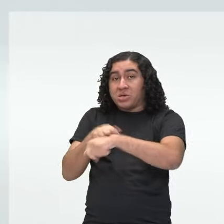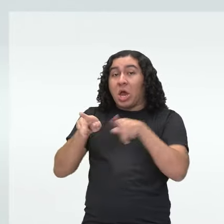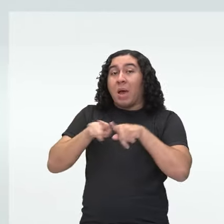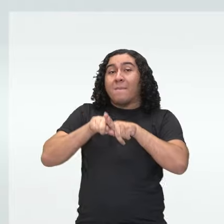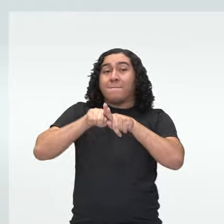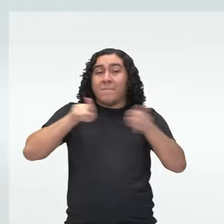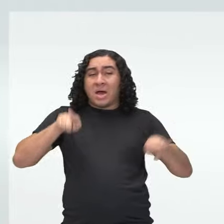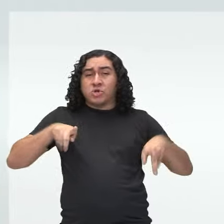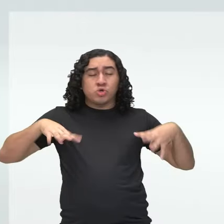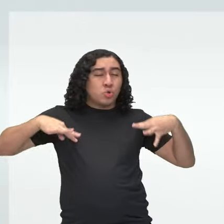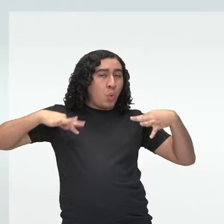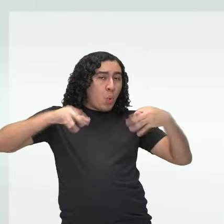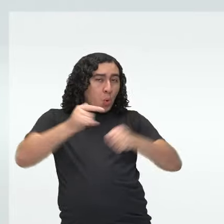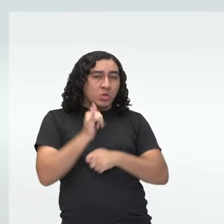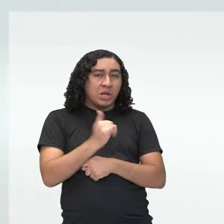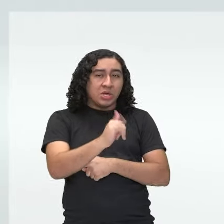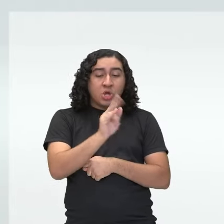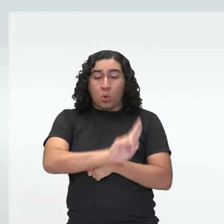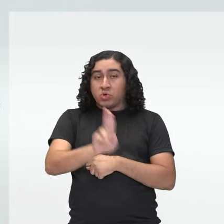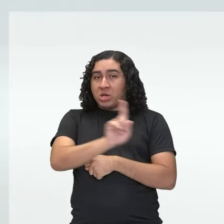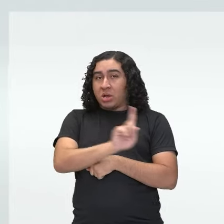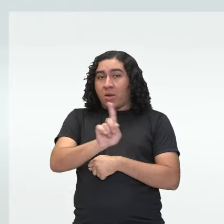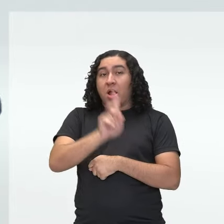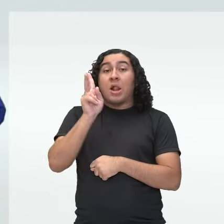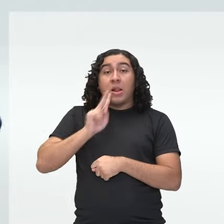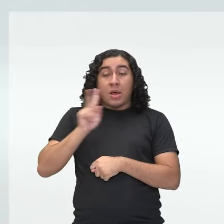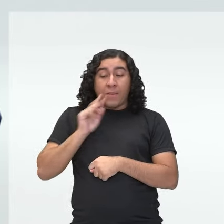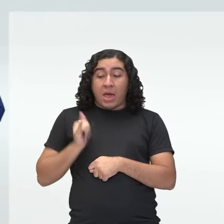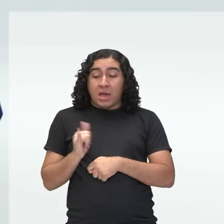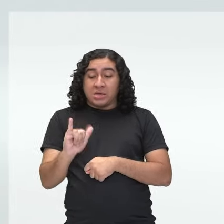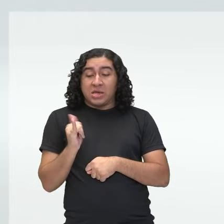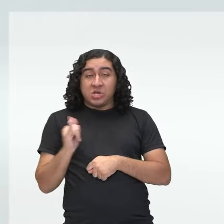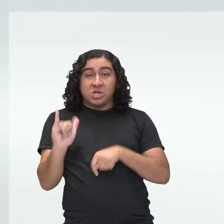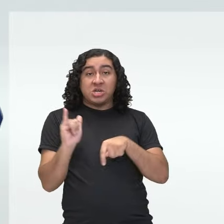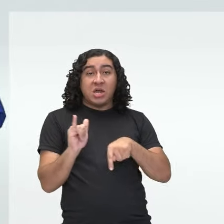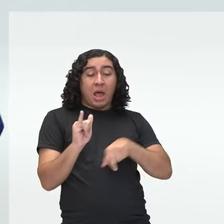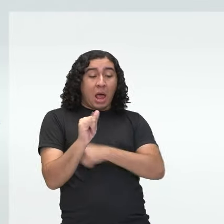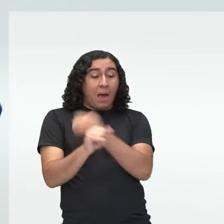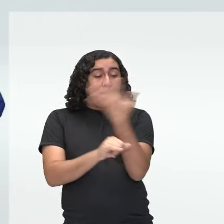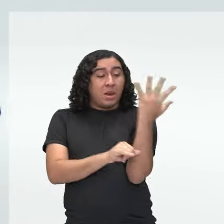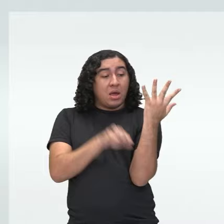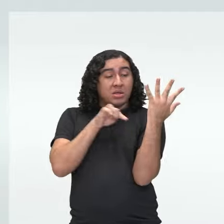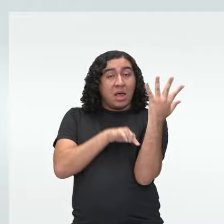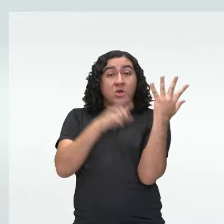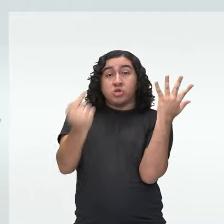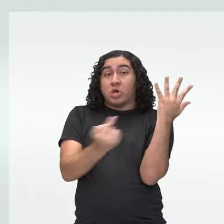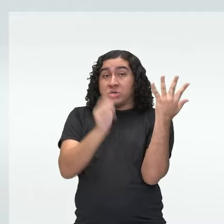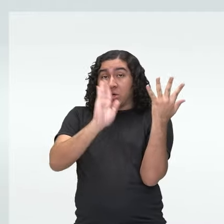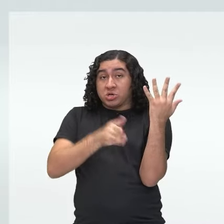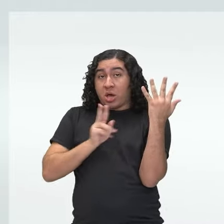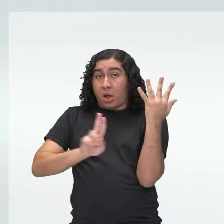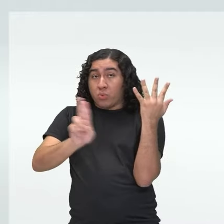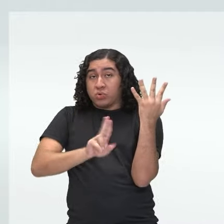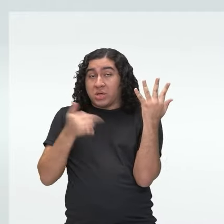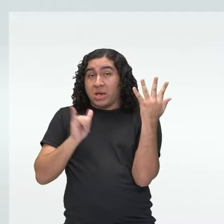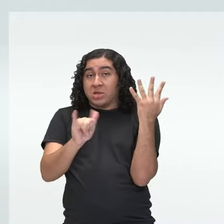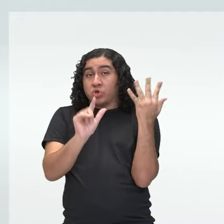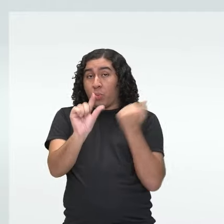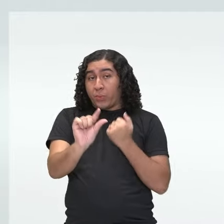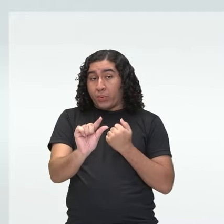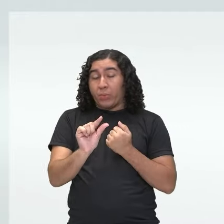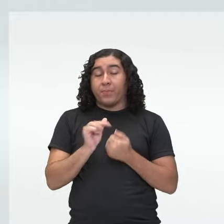consomem toda a energia. Lembrem que uma parte da energia as plantas já consumiram ali no seu desenvolvimento e metabolismo também.